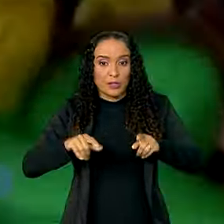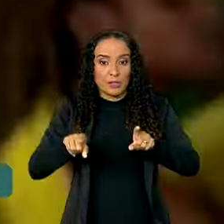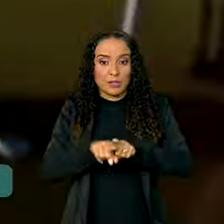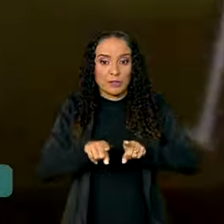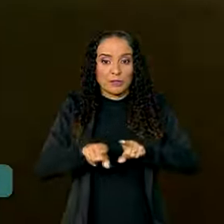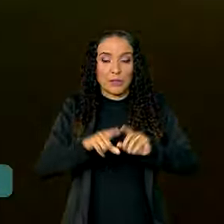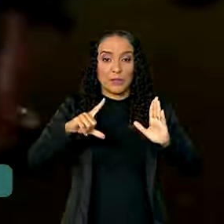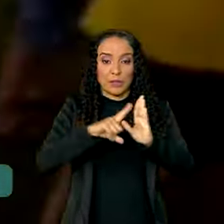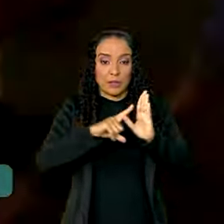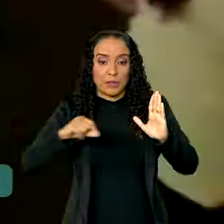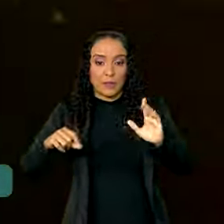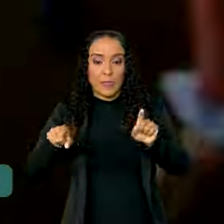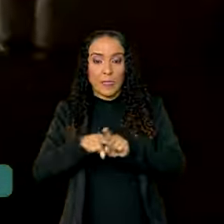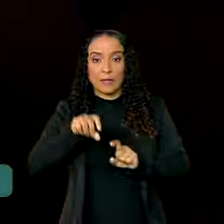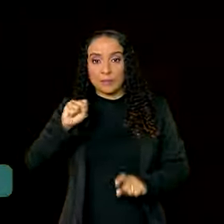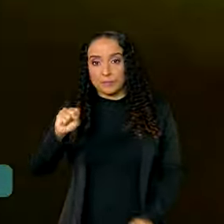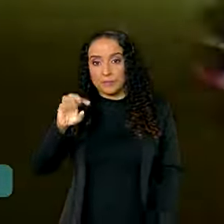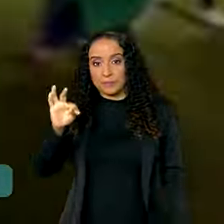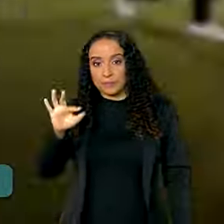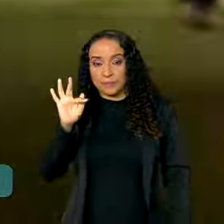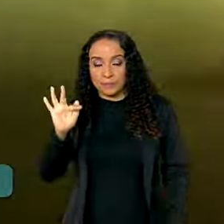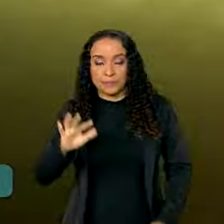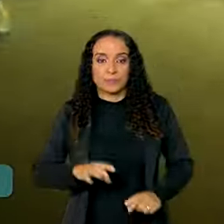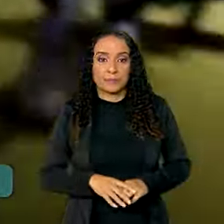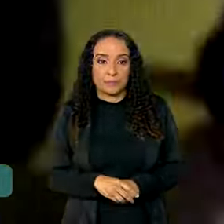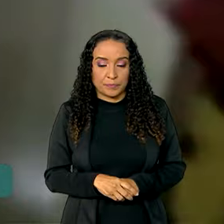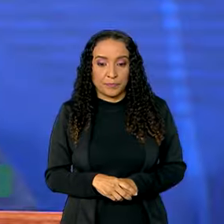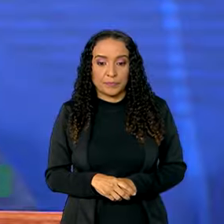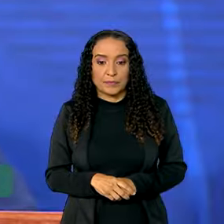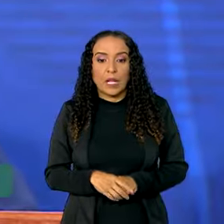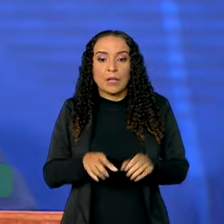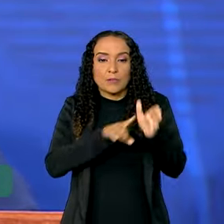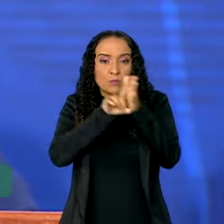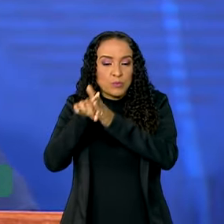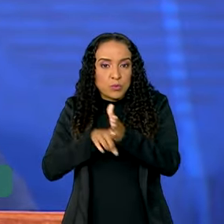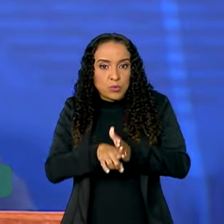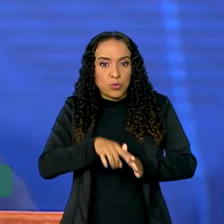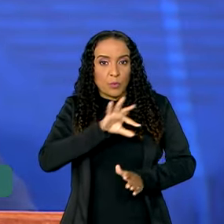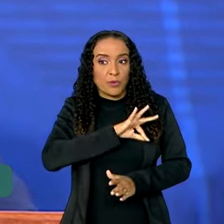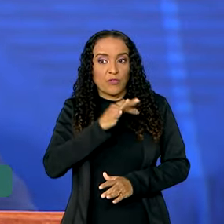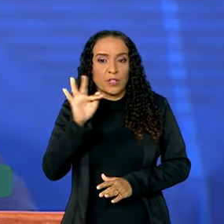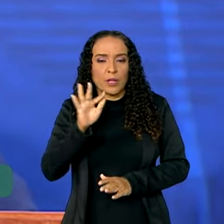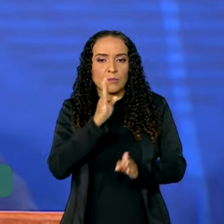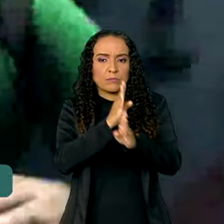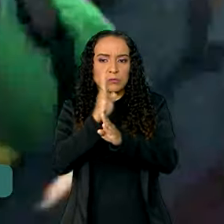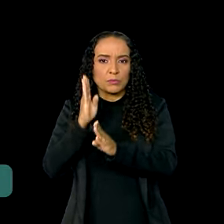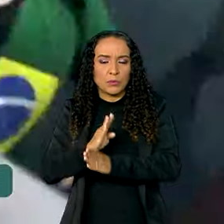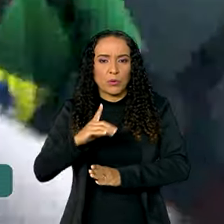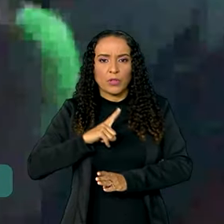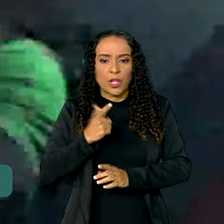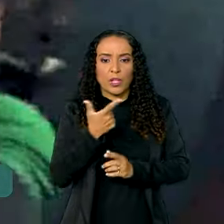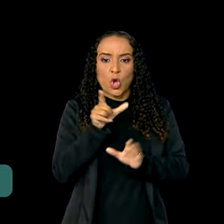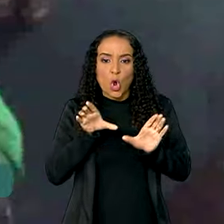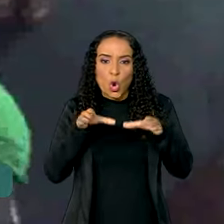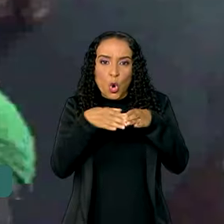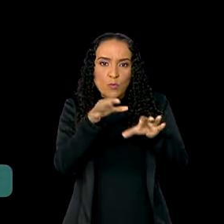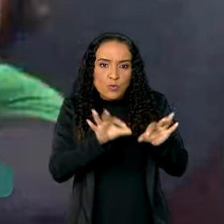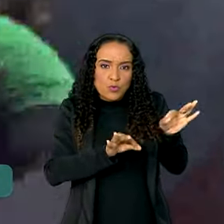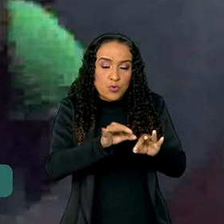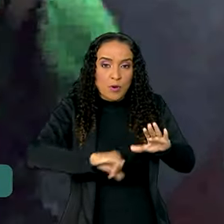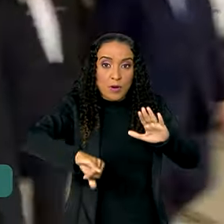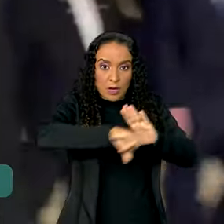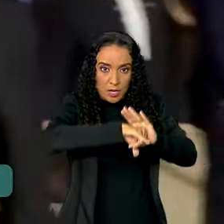o Palácio do Planalto e o Supremo Tribunal Federal. A investigação da PF apurou a existência de uma organização